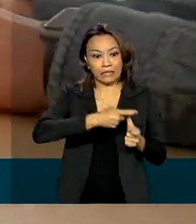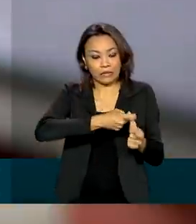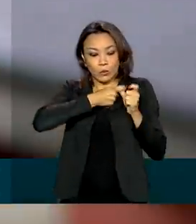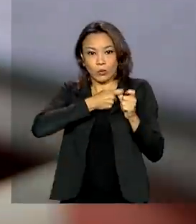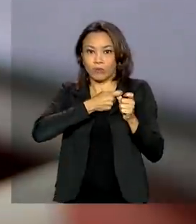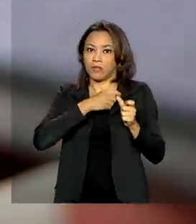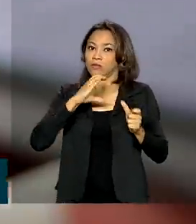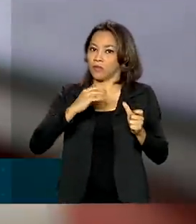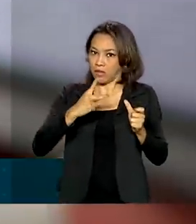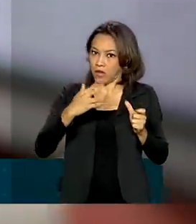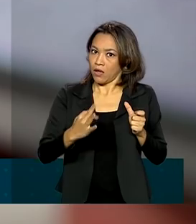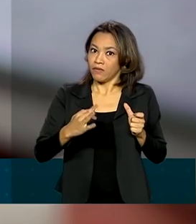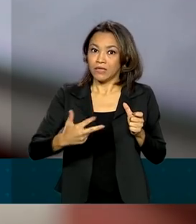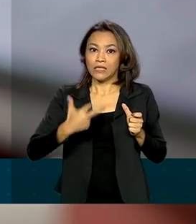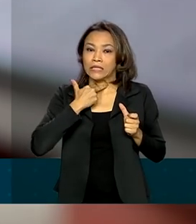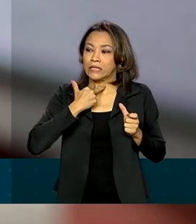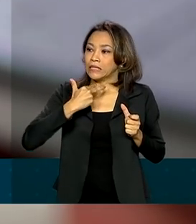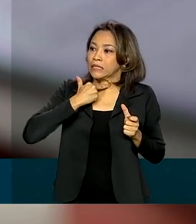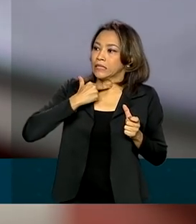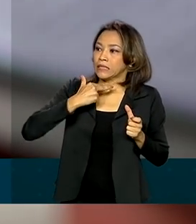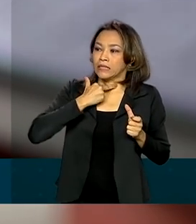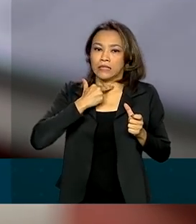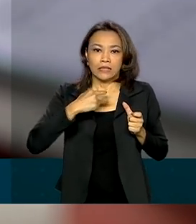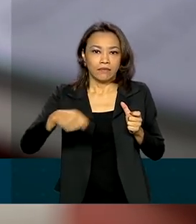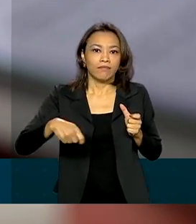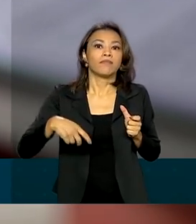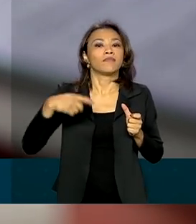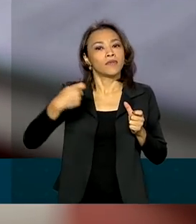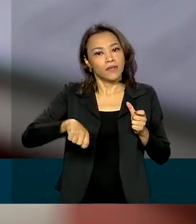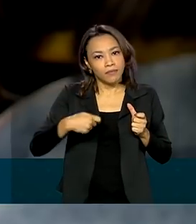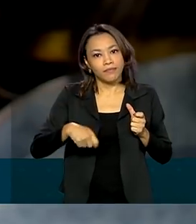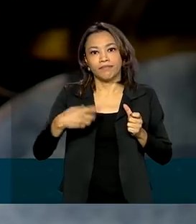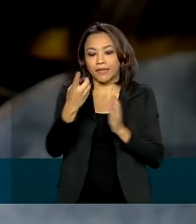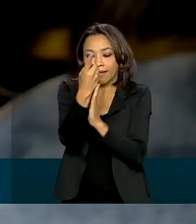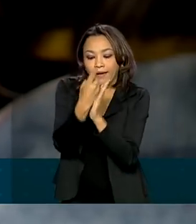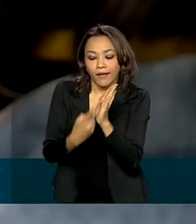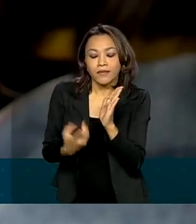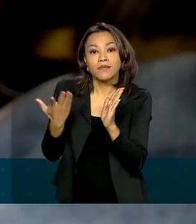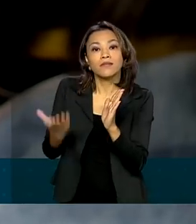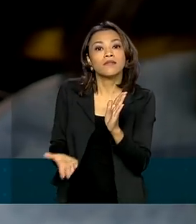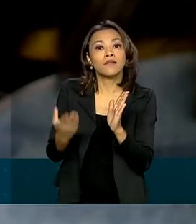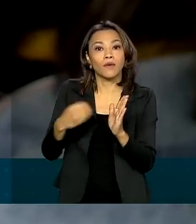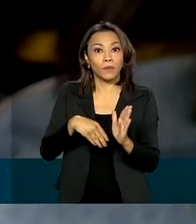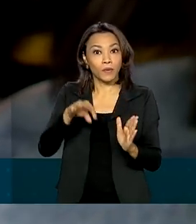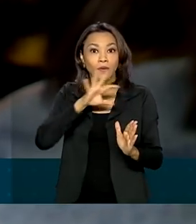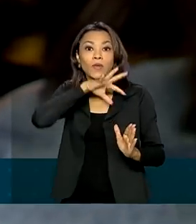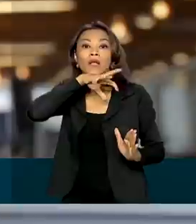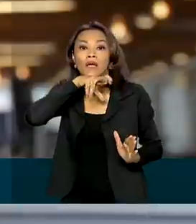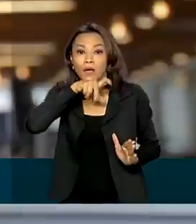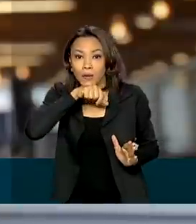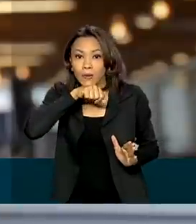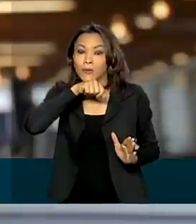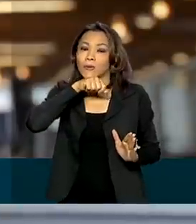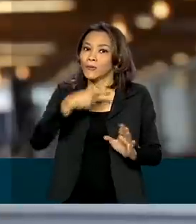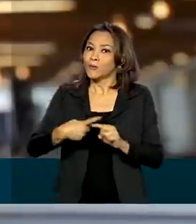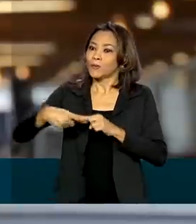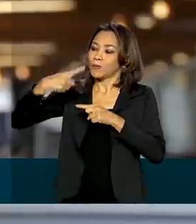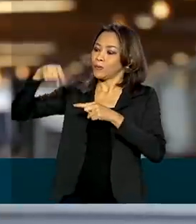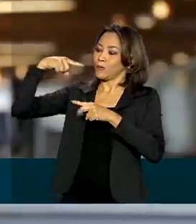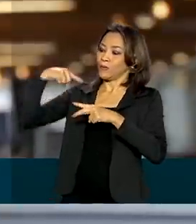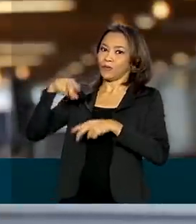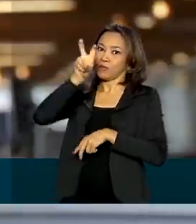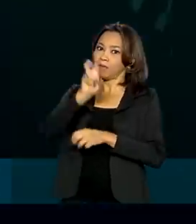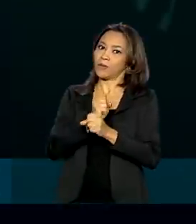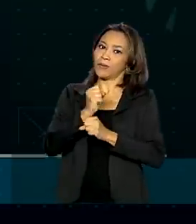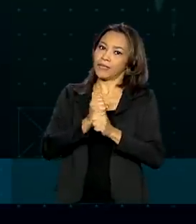suspenso e que não esteve obrigado a apresentar a declaração do Imposto de Renda à pessoa física nos últimos cinco